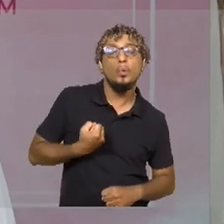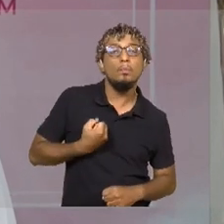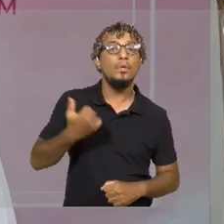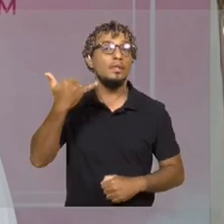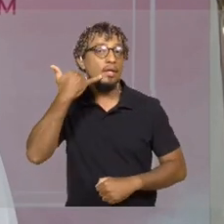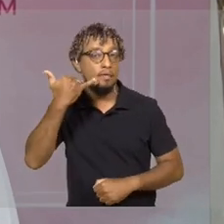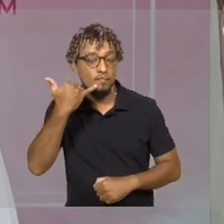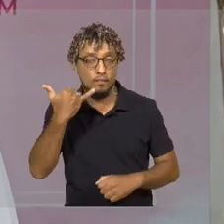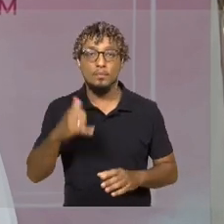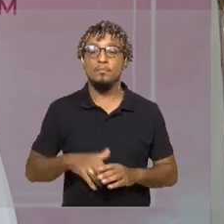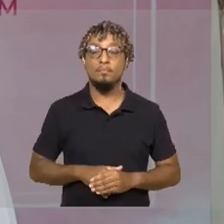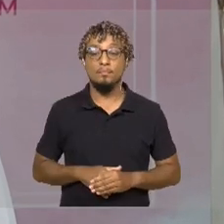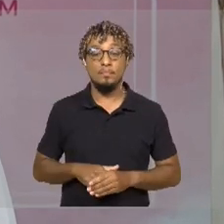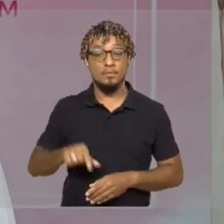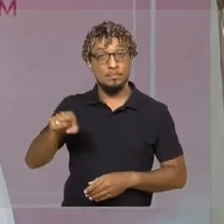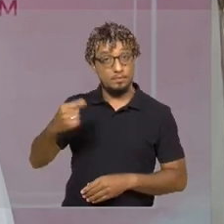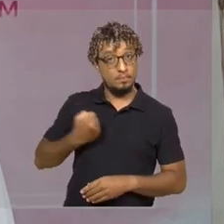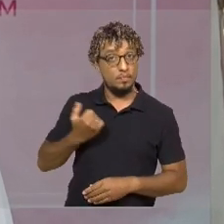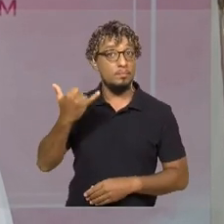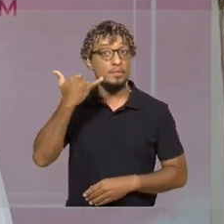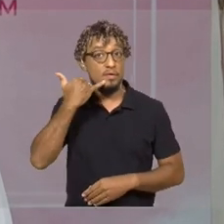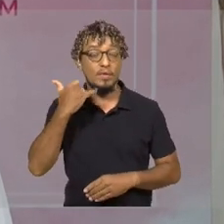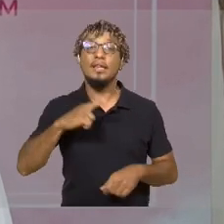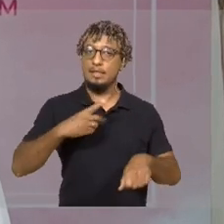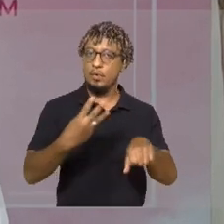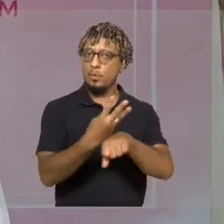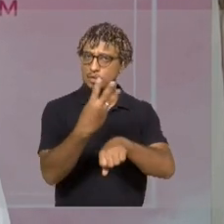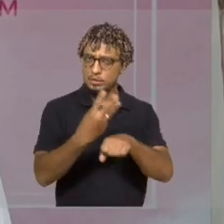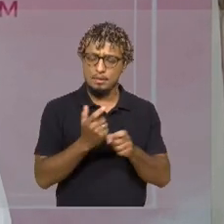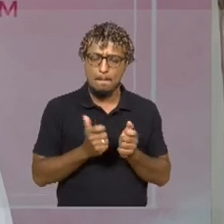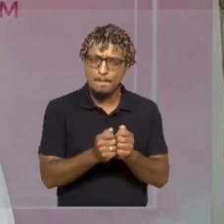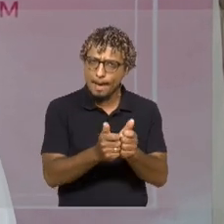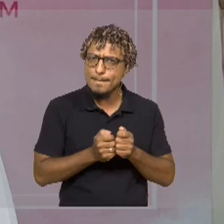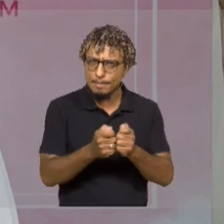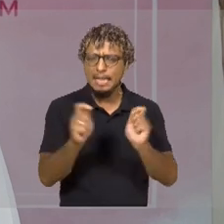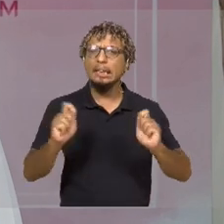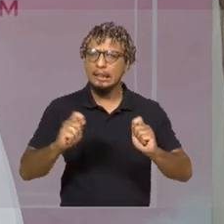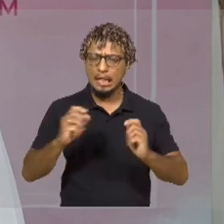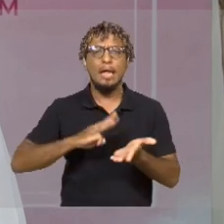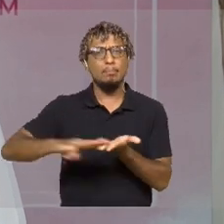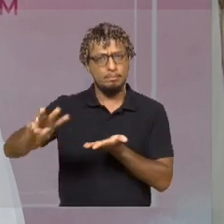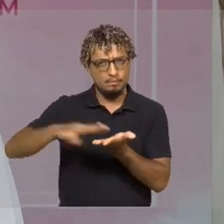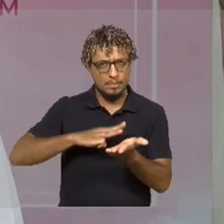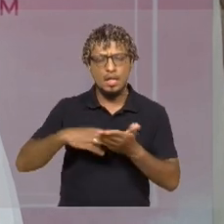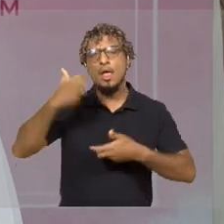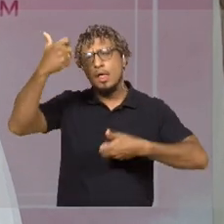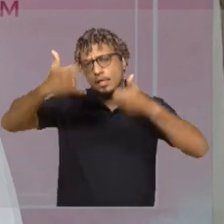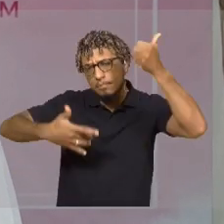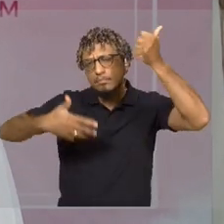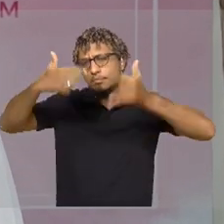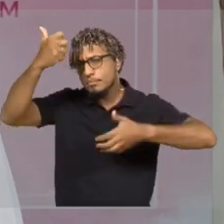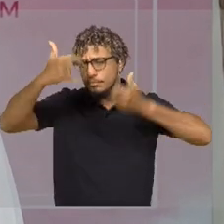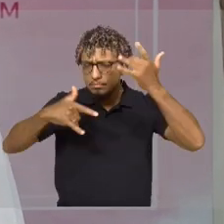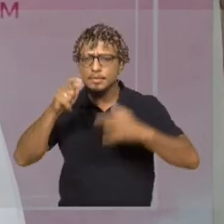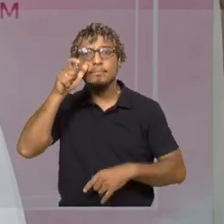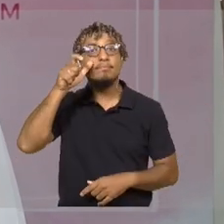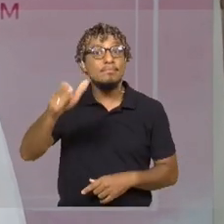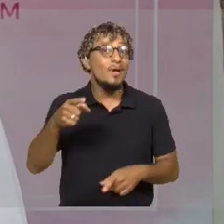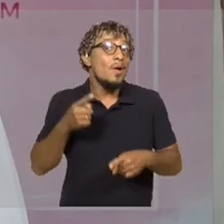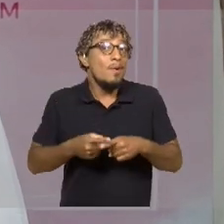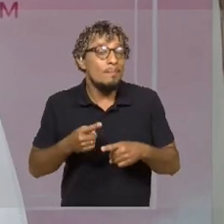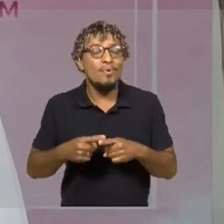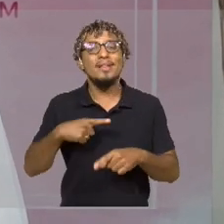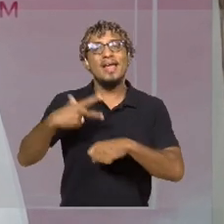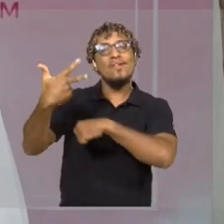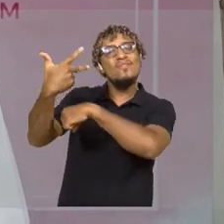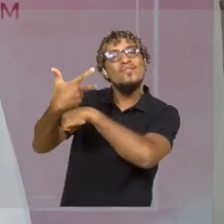tem de telefone. Esse telefone tem um zap e pelo zap a gente passa todas as informações para as pessoas, que é muito interessante porque a gente